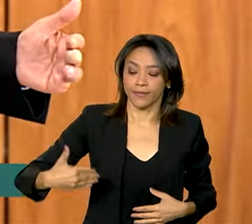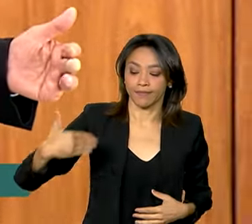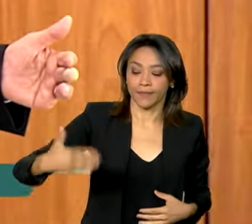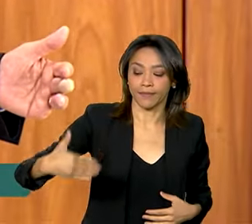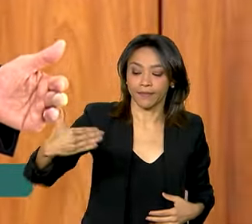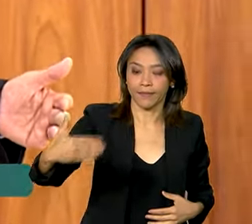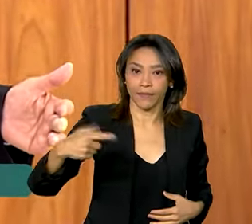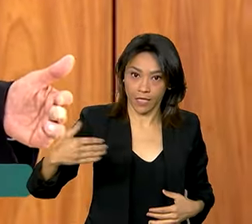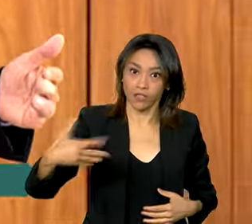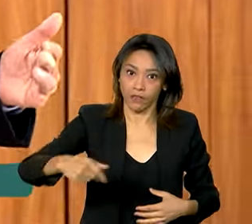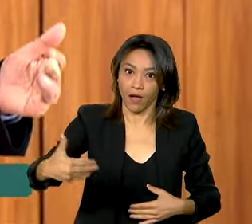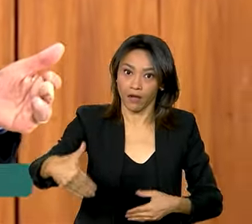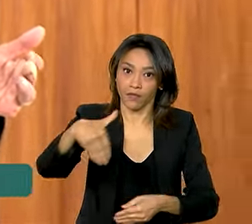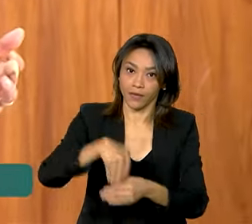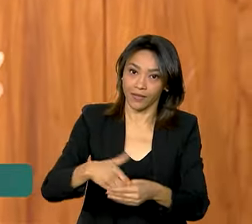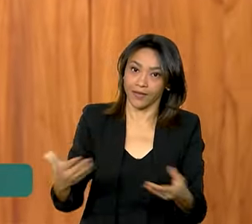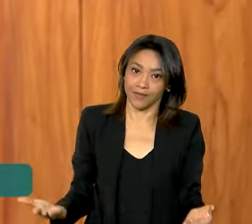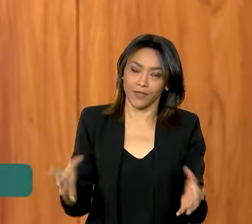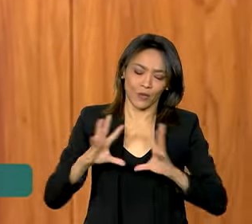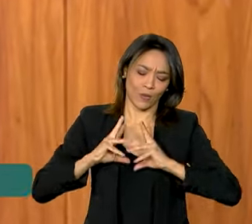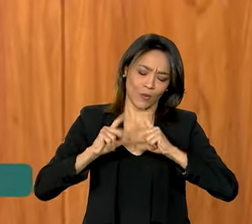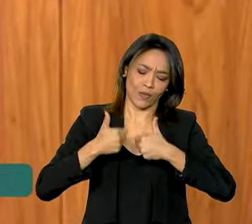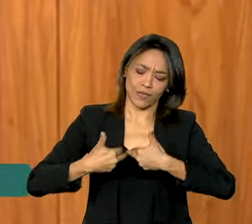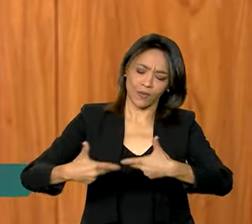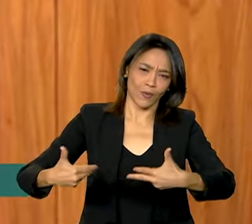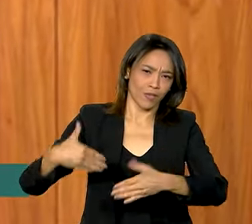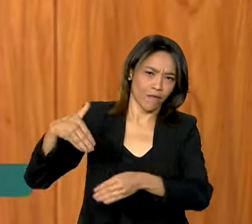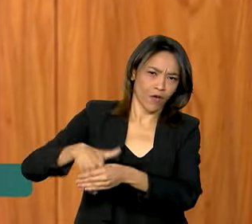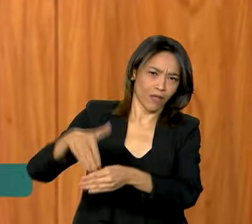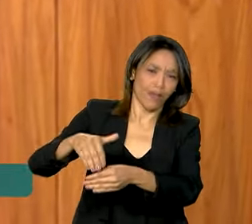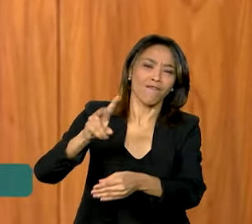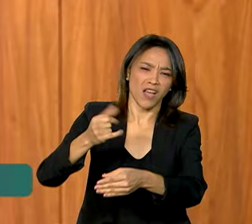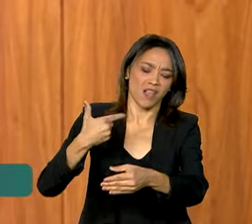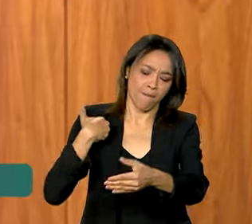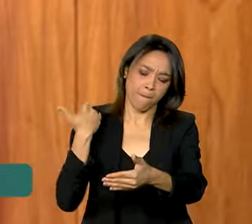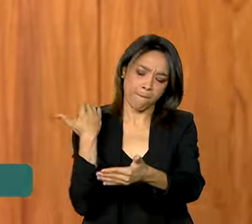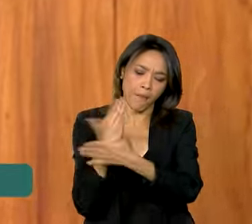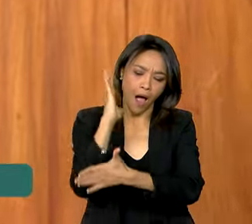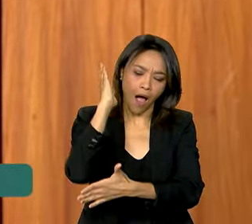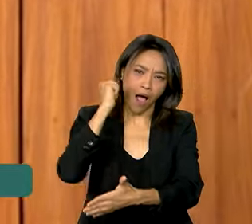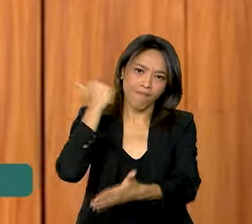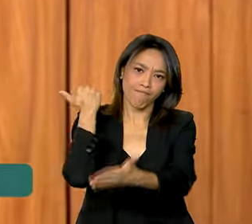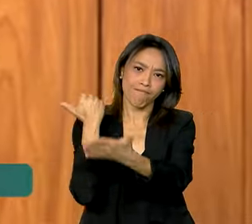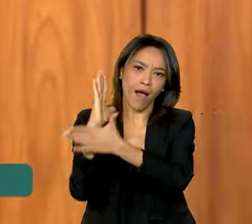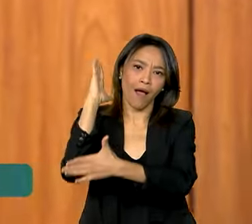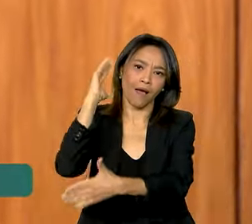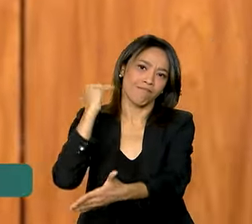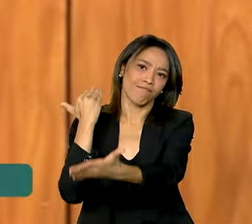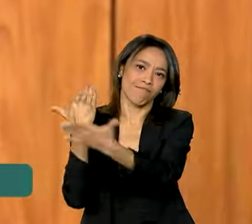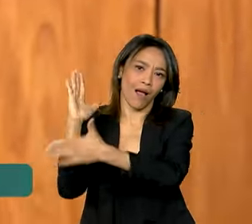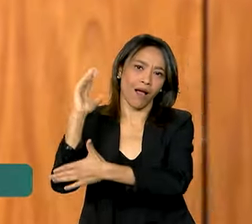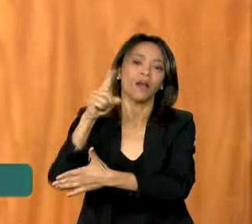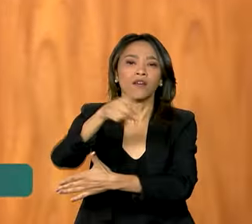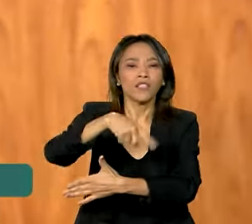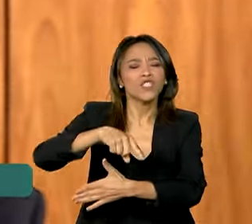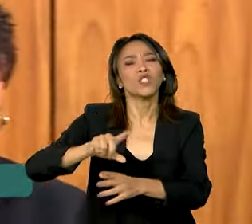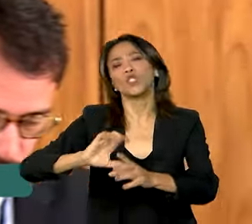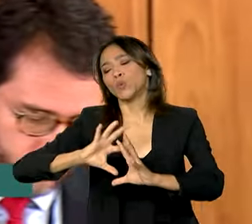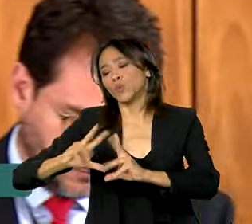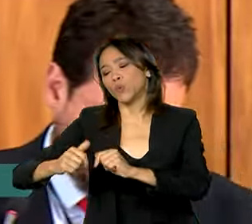nós temos que votar daqui para frente. Todas as coisas vão ser aprovadas e todas as coisas serão acordadas